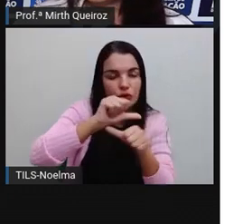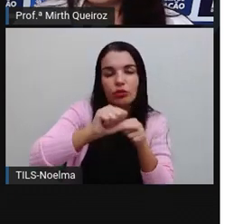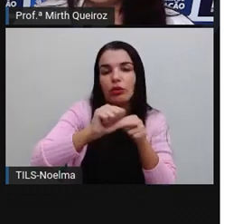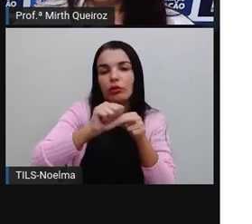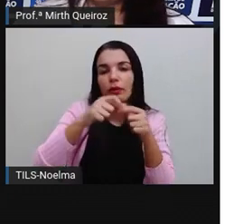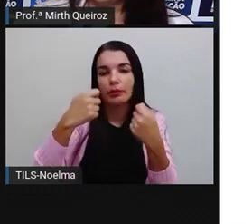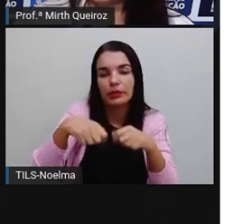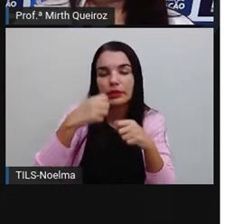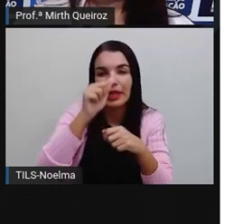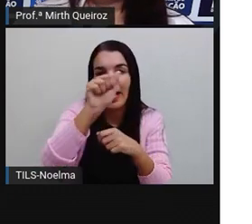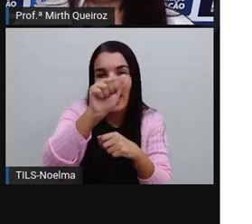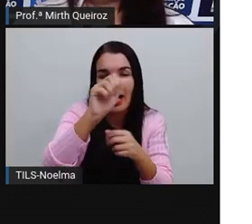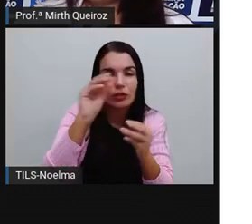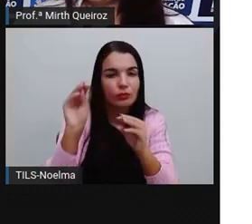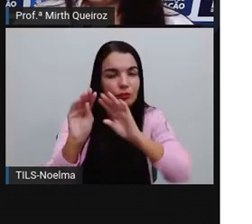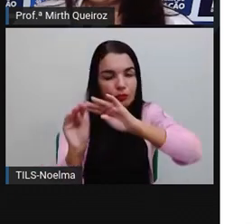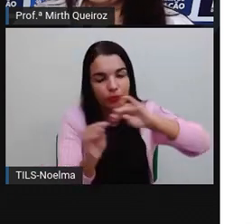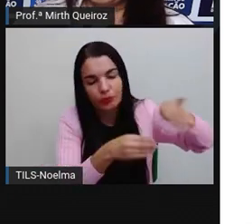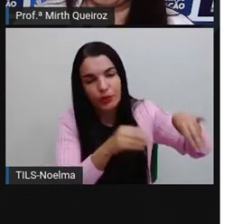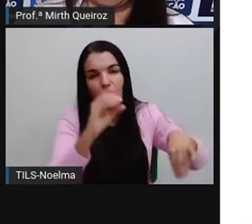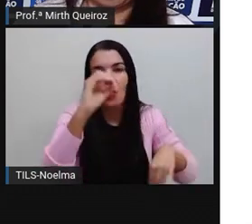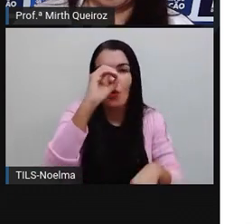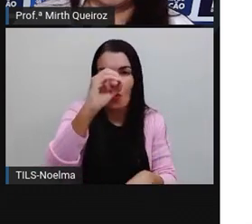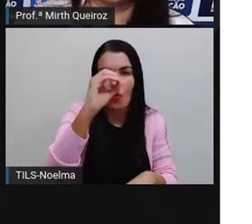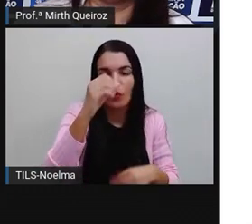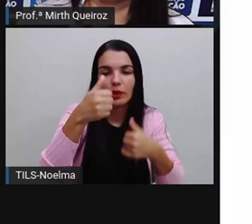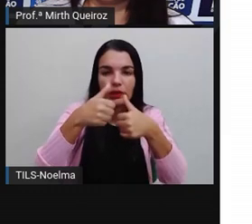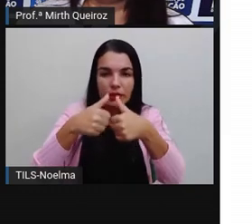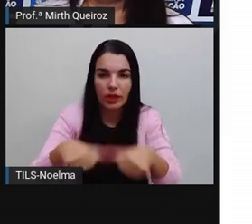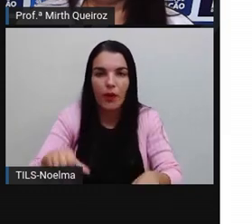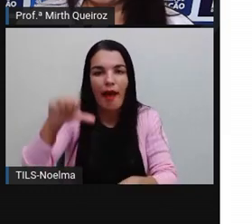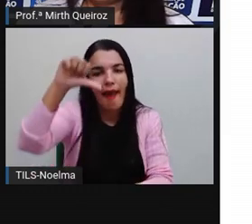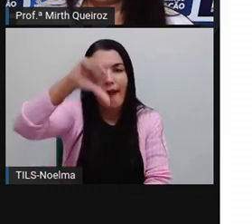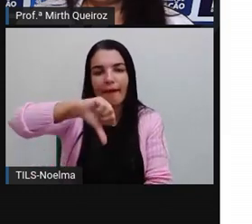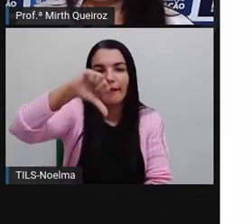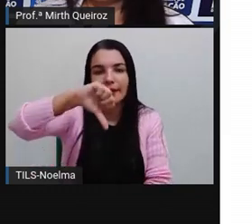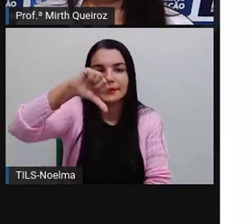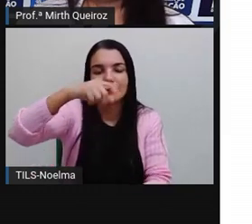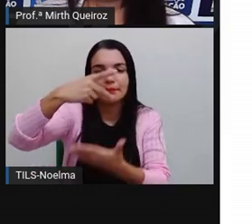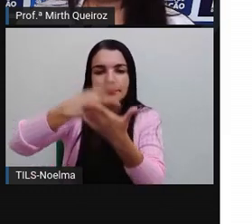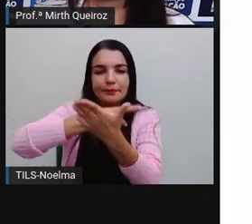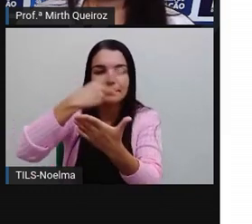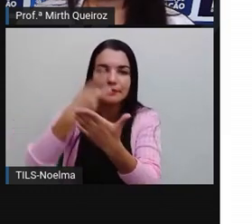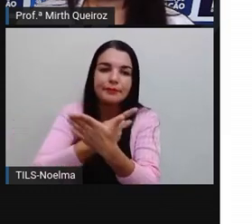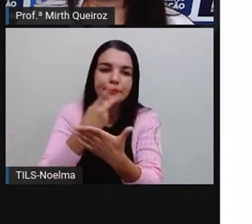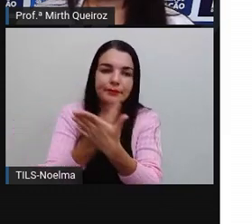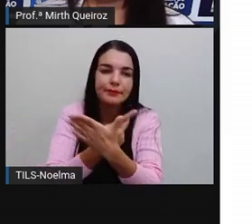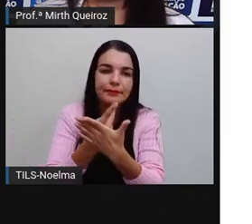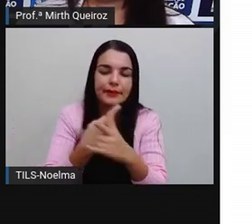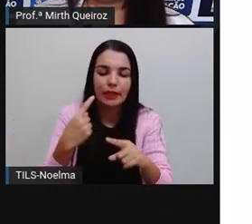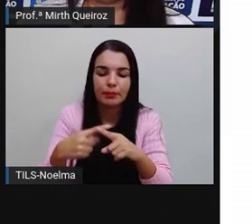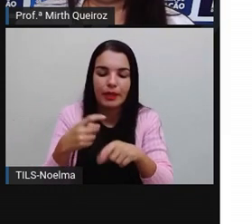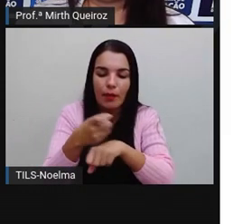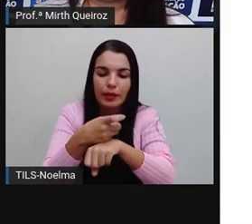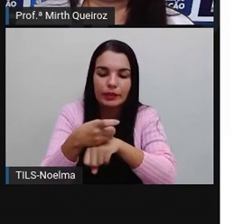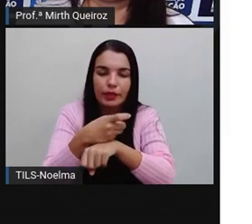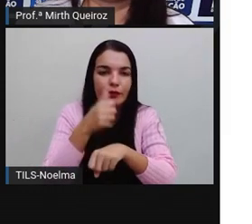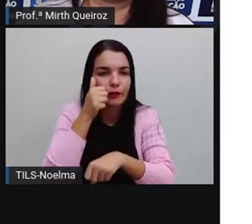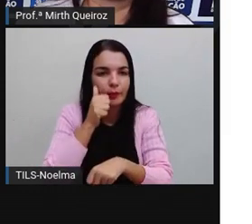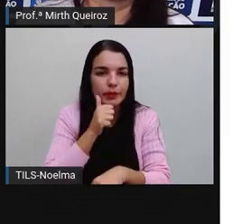nós temos um masculino e um feminino. Então, está errado, porque o adjetivo está no